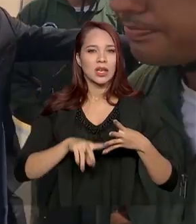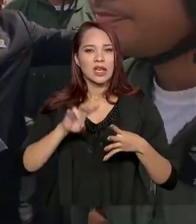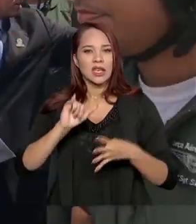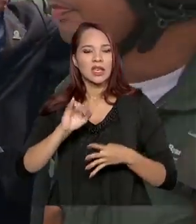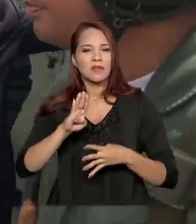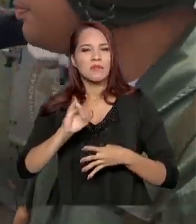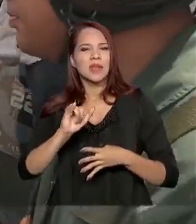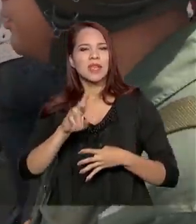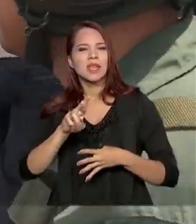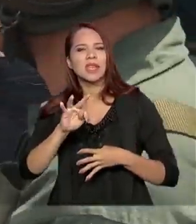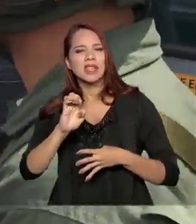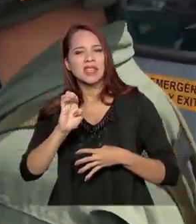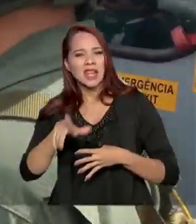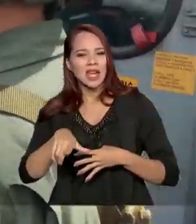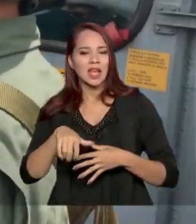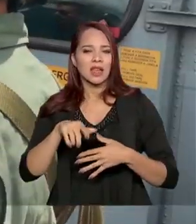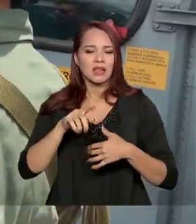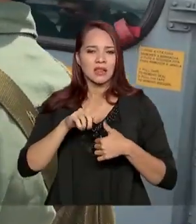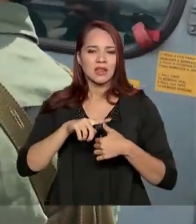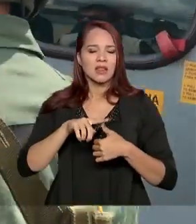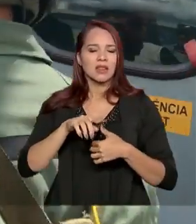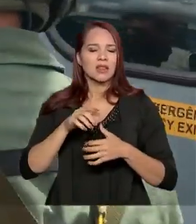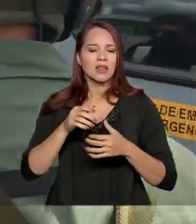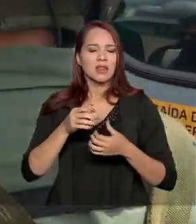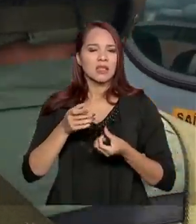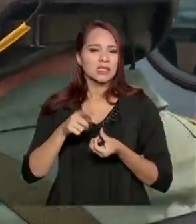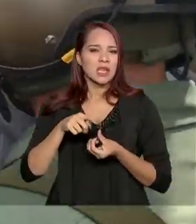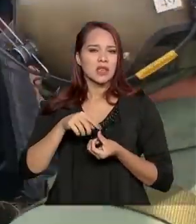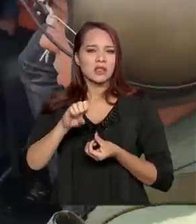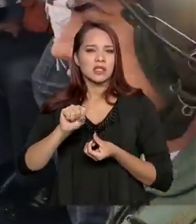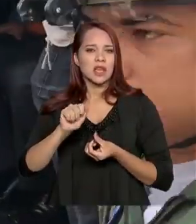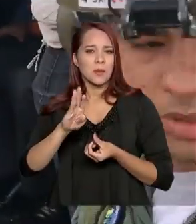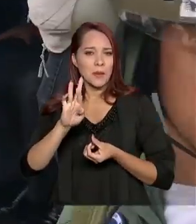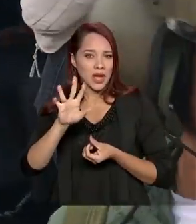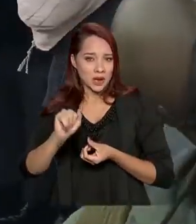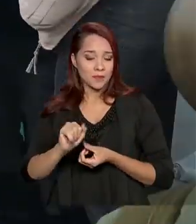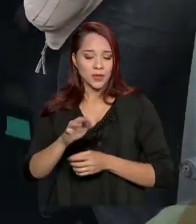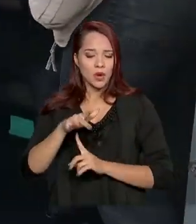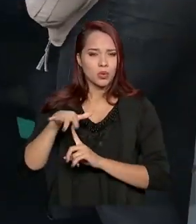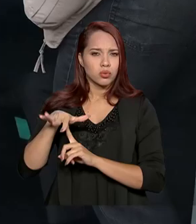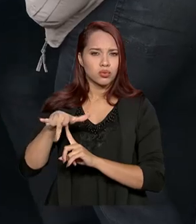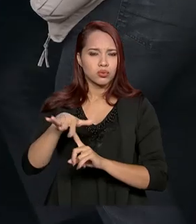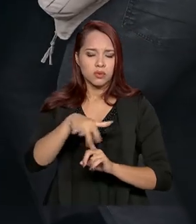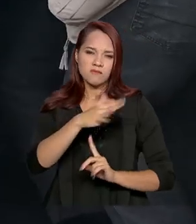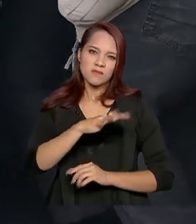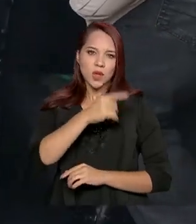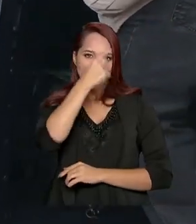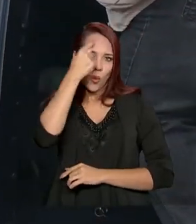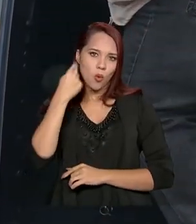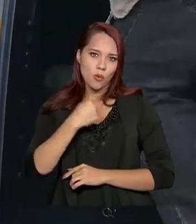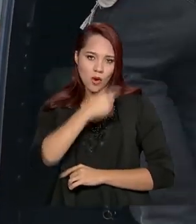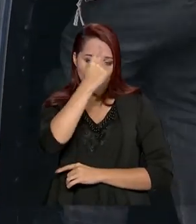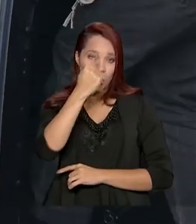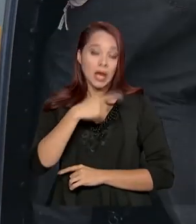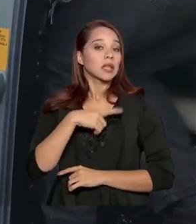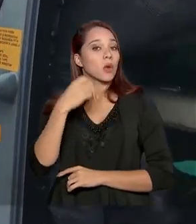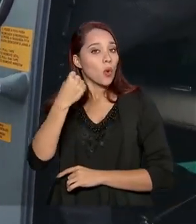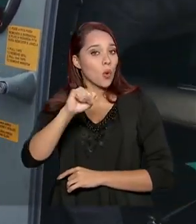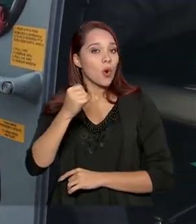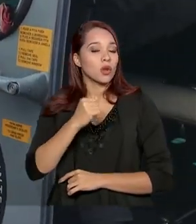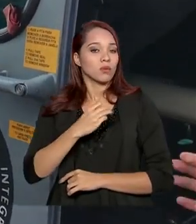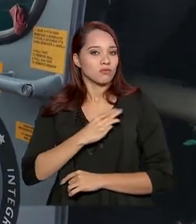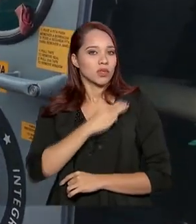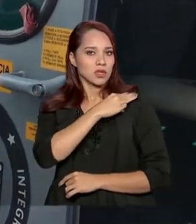e Sabará. O sobrevoo deve durar cerca de uma hora. Participam da comitiva do presidente Bolsonaro oito ministros de Estado.